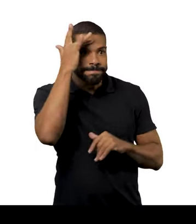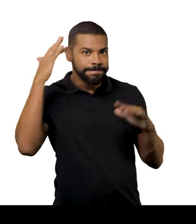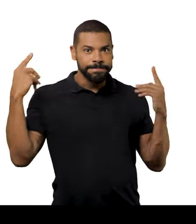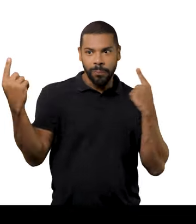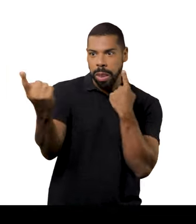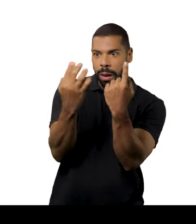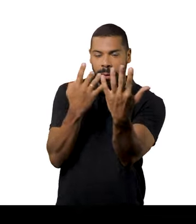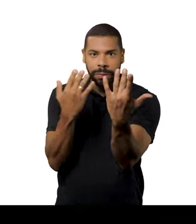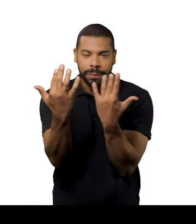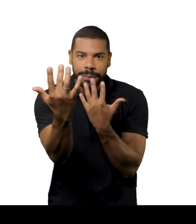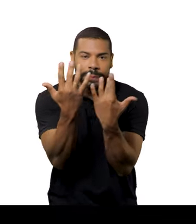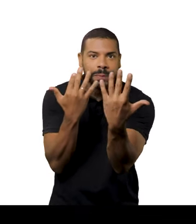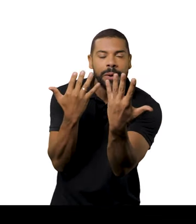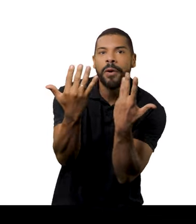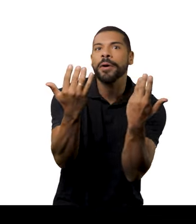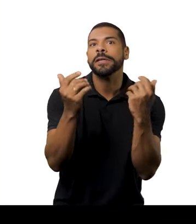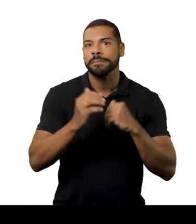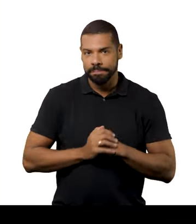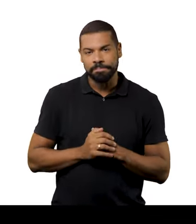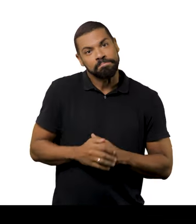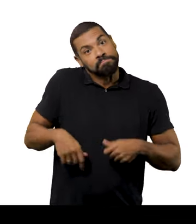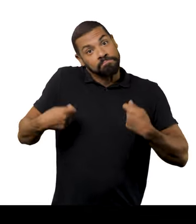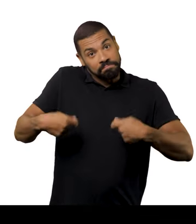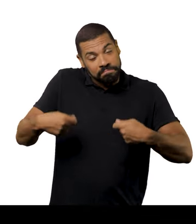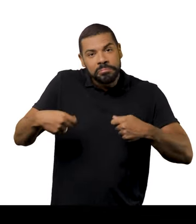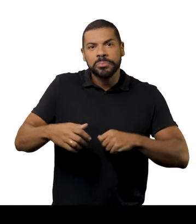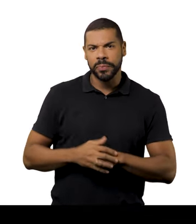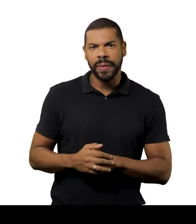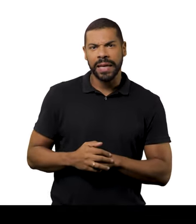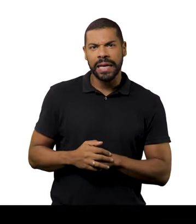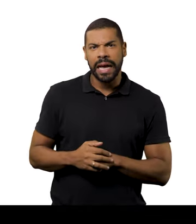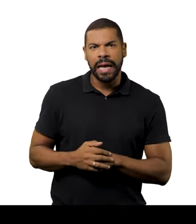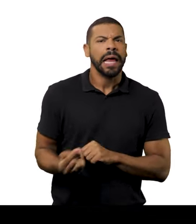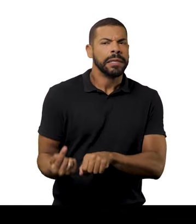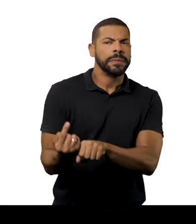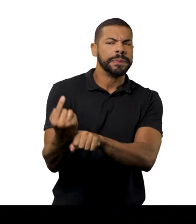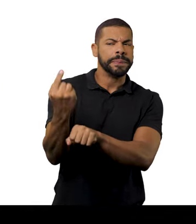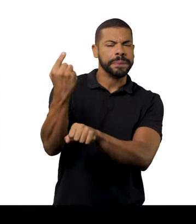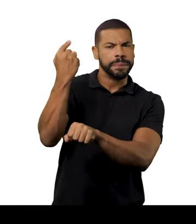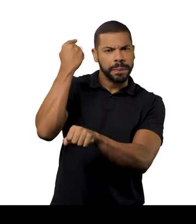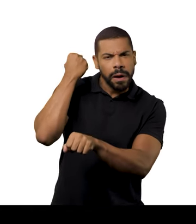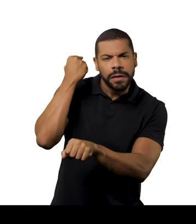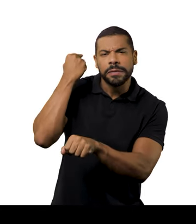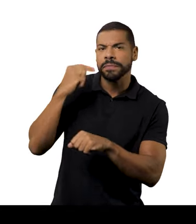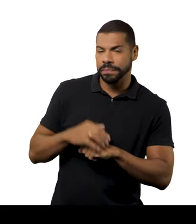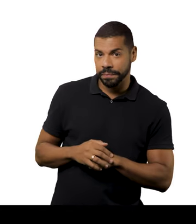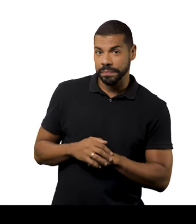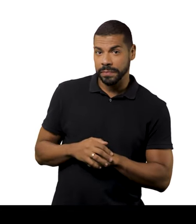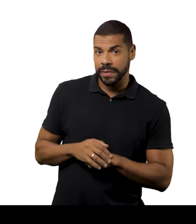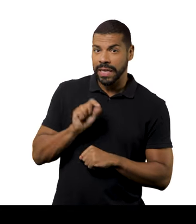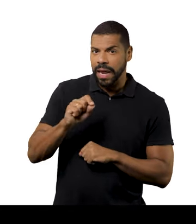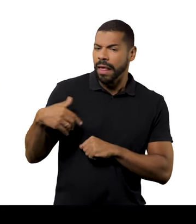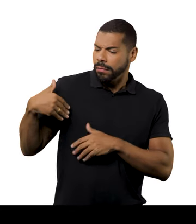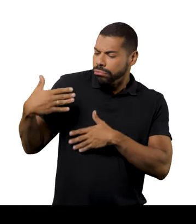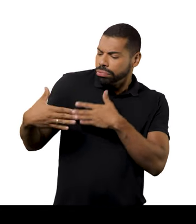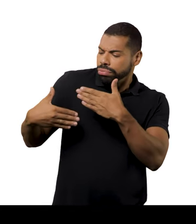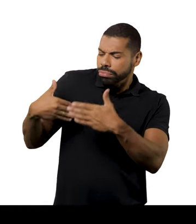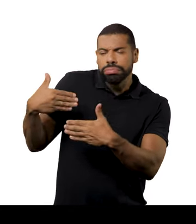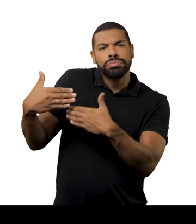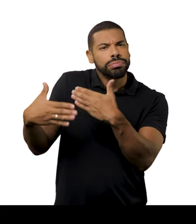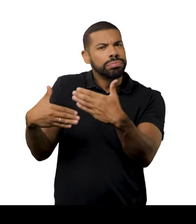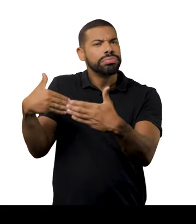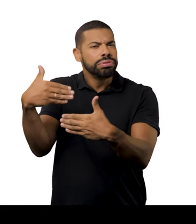está, é tão pulsante. Você entende uma época a partir